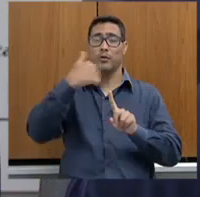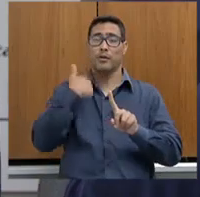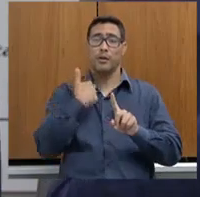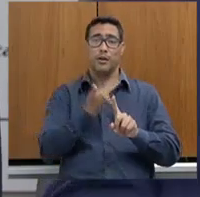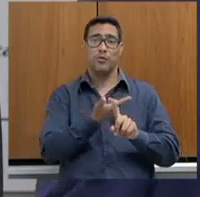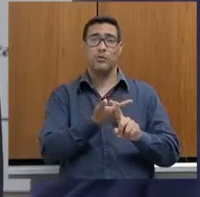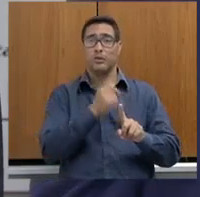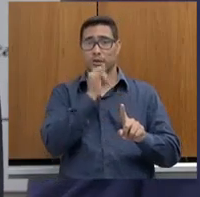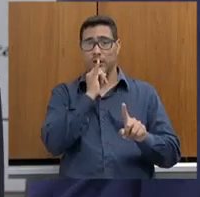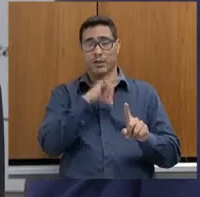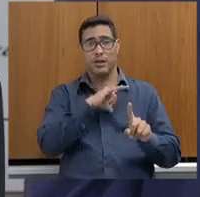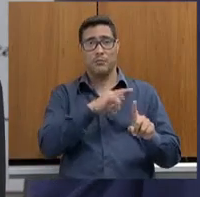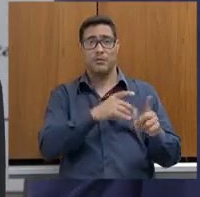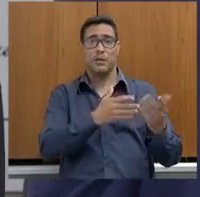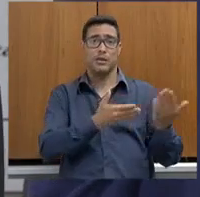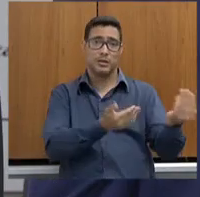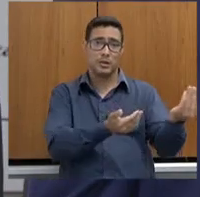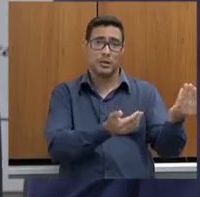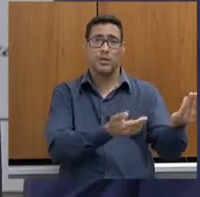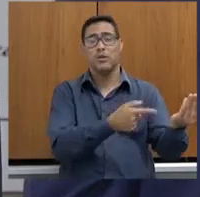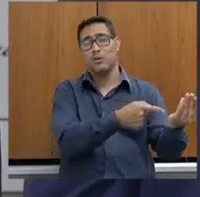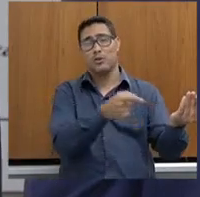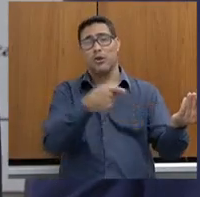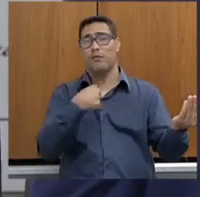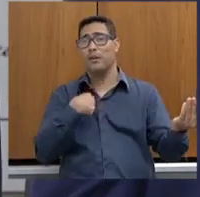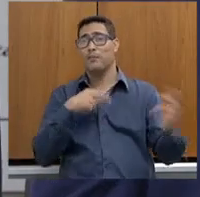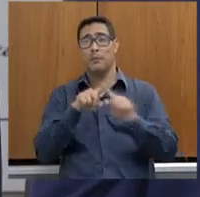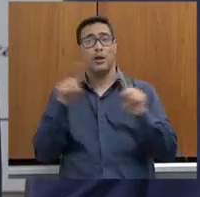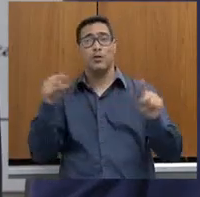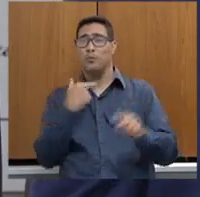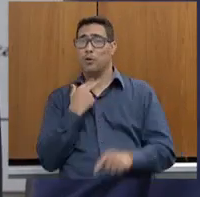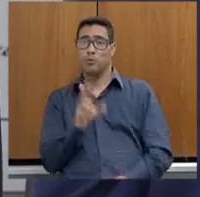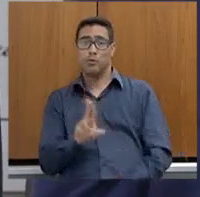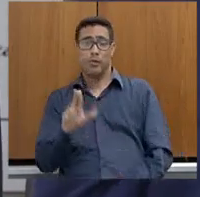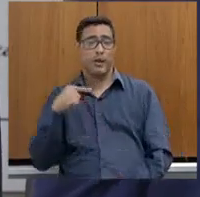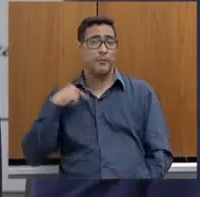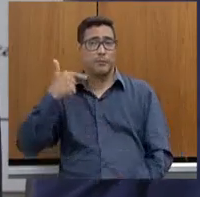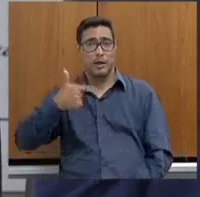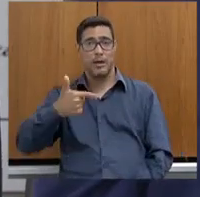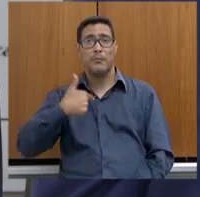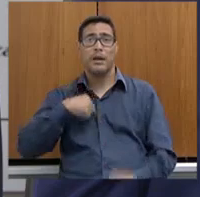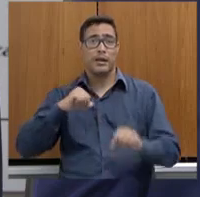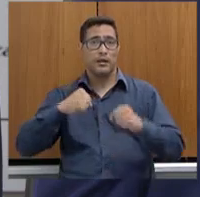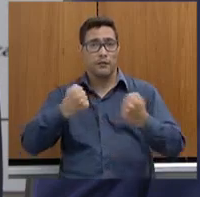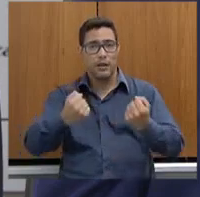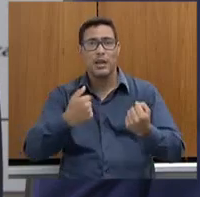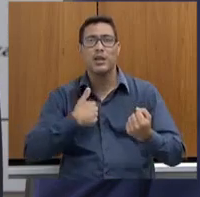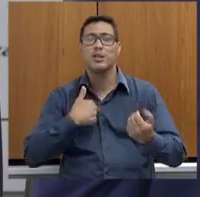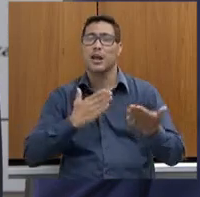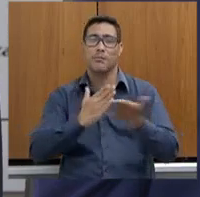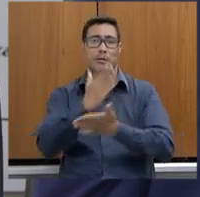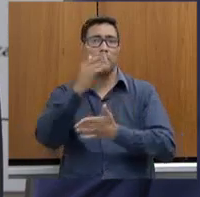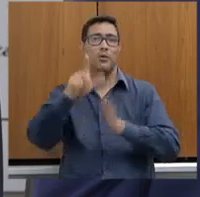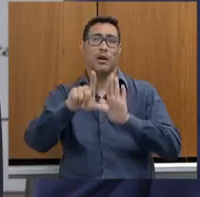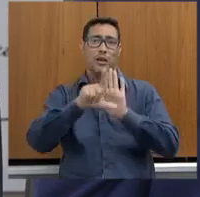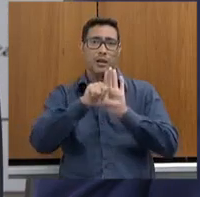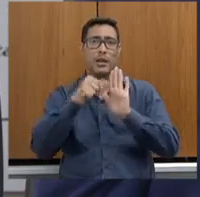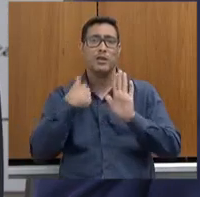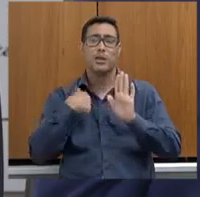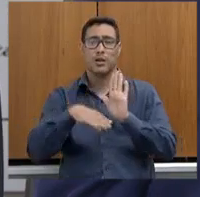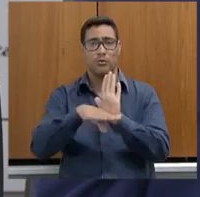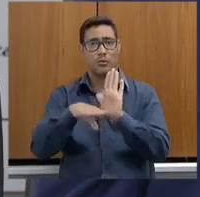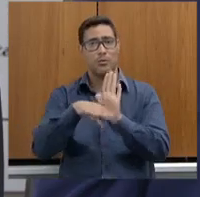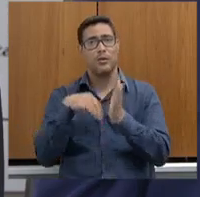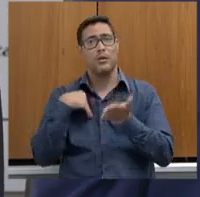uma arma de fogo para se defender, é uma situação simplesmente absurda. só que a Assembleia já passou a lei, gente tem aí a contribuição da Secretaria, a gente